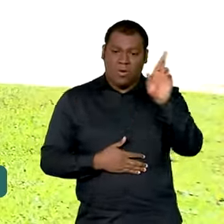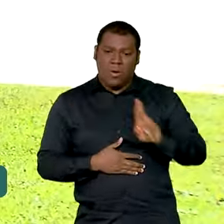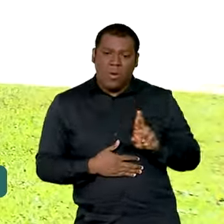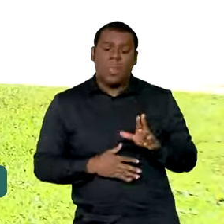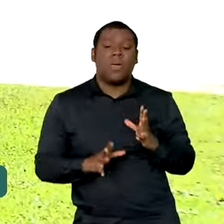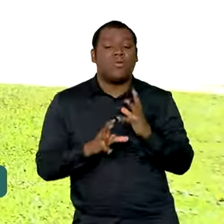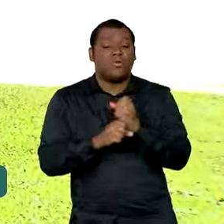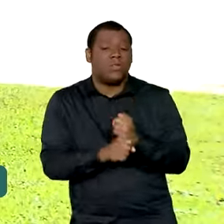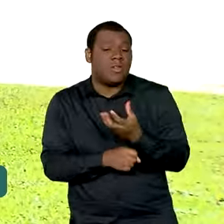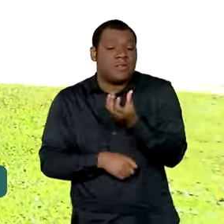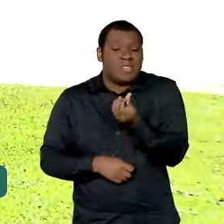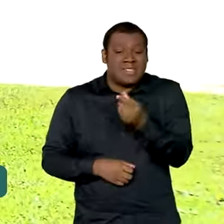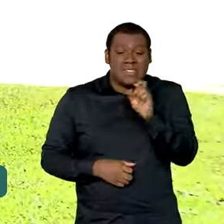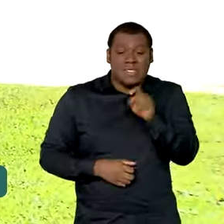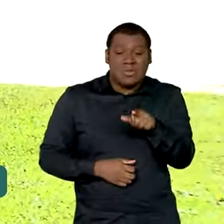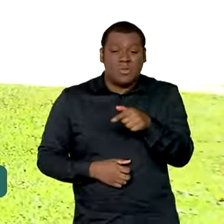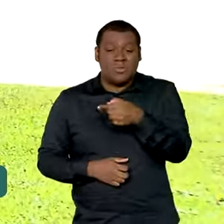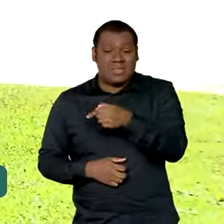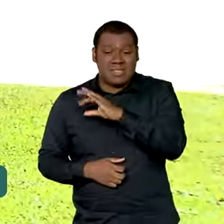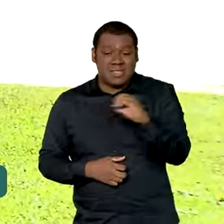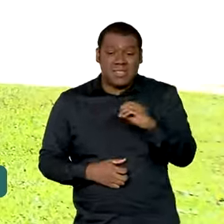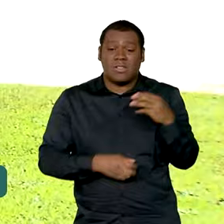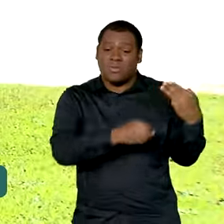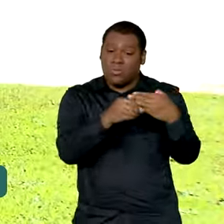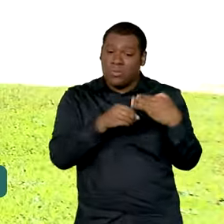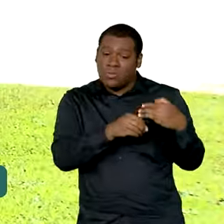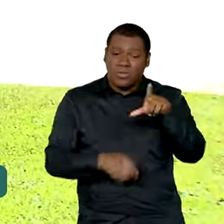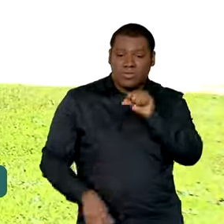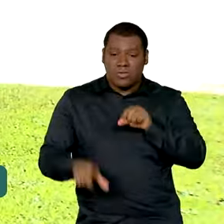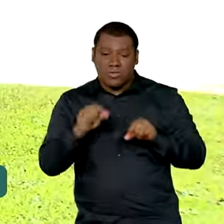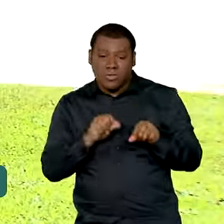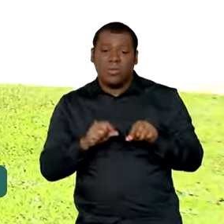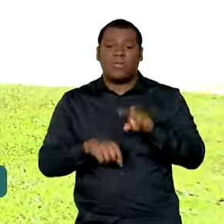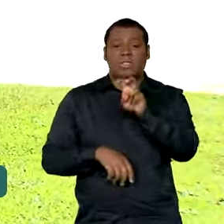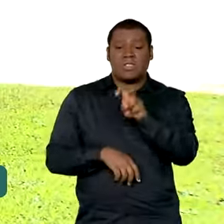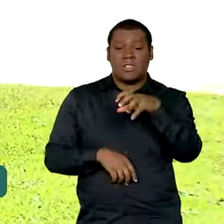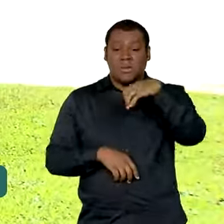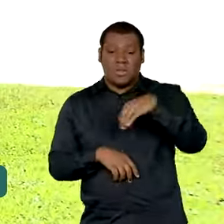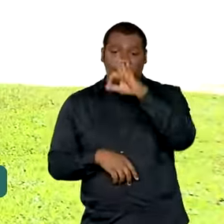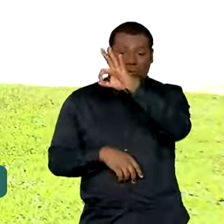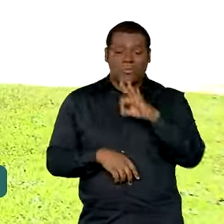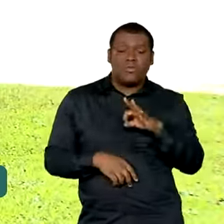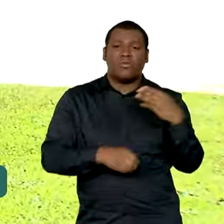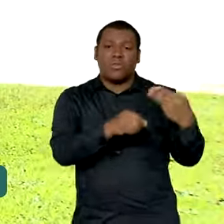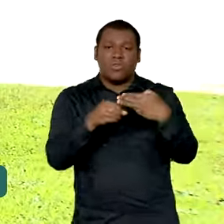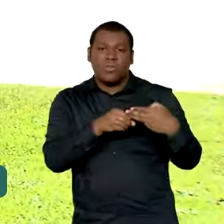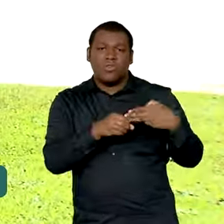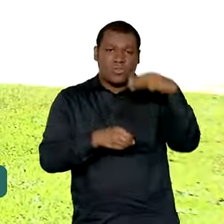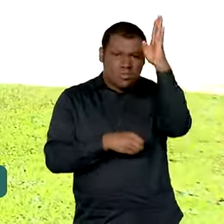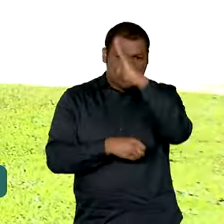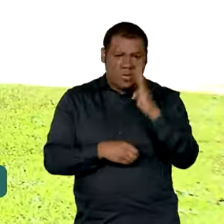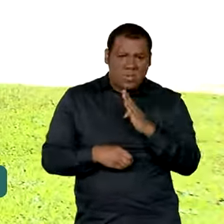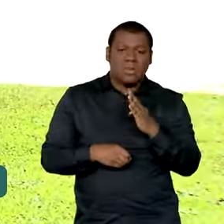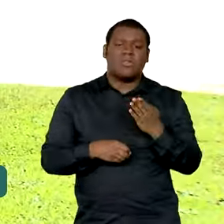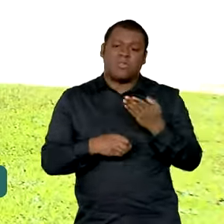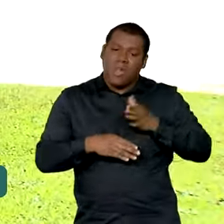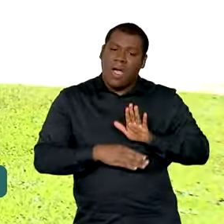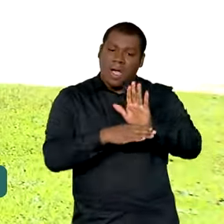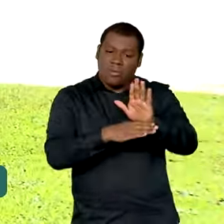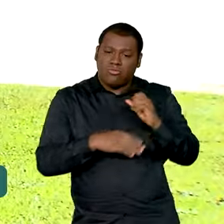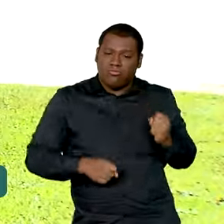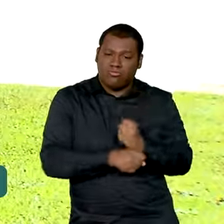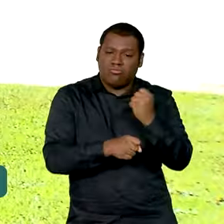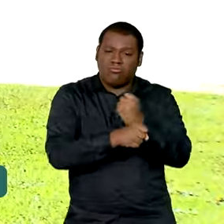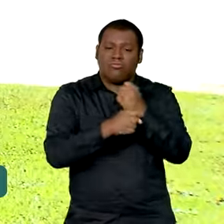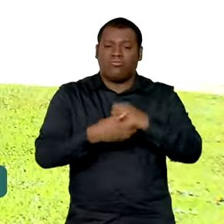um total de 6.778 municípios, 59% dos municípios brasileiros foram cobertos com essas obras no ano